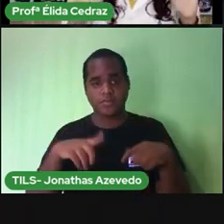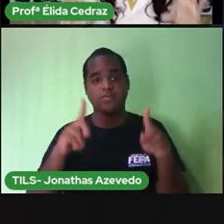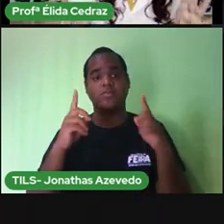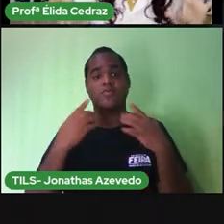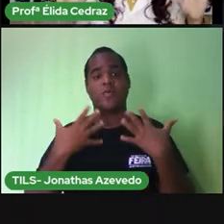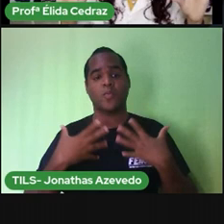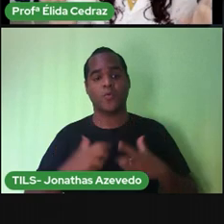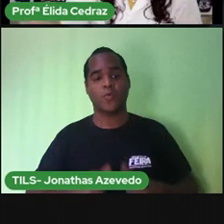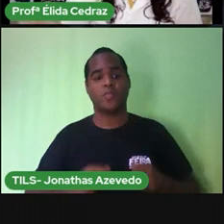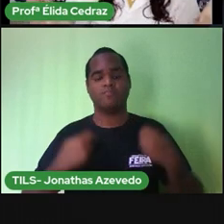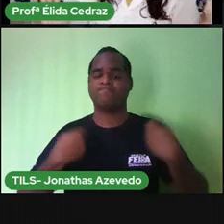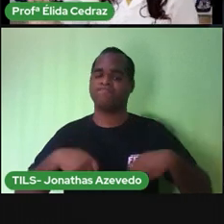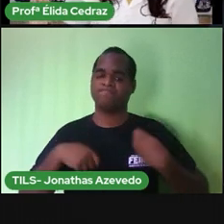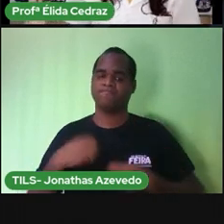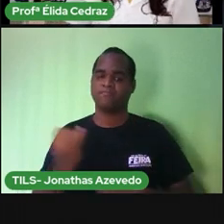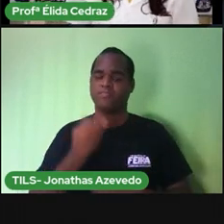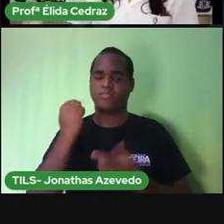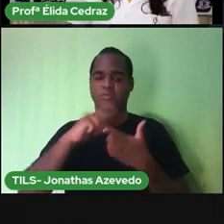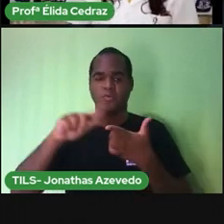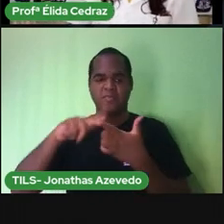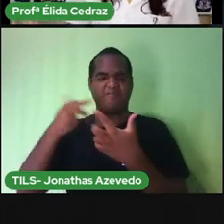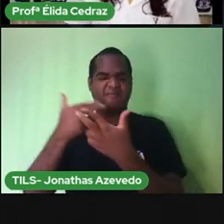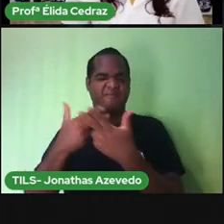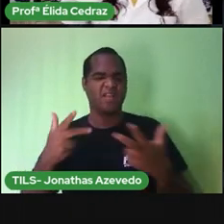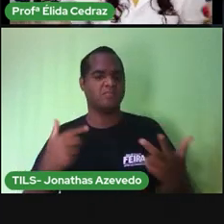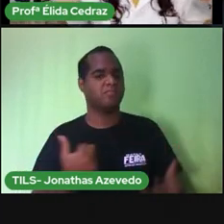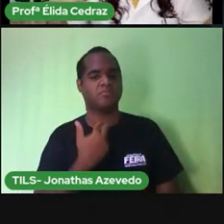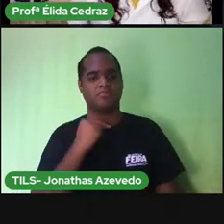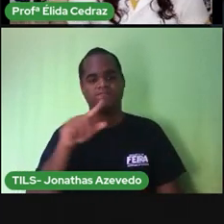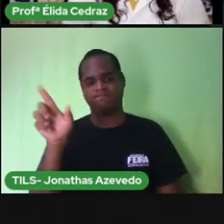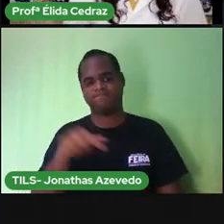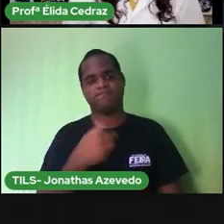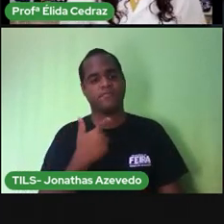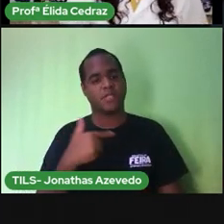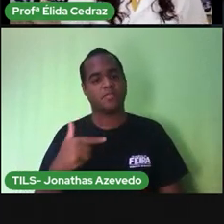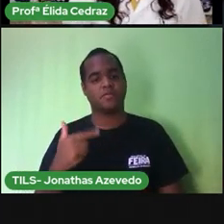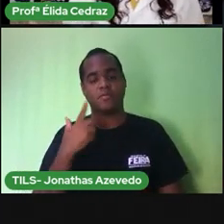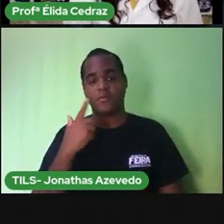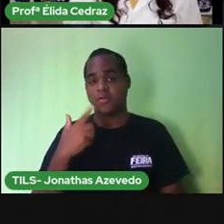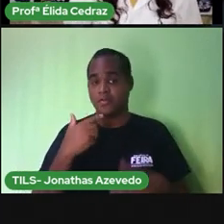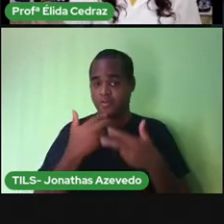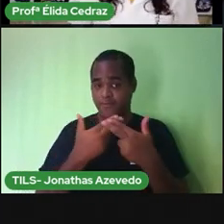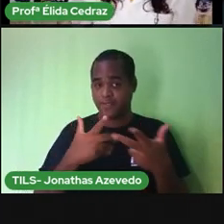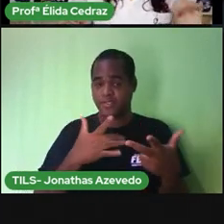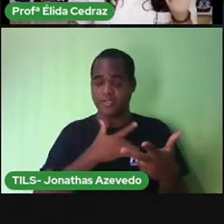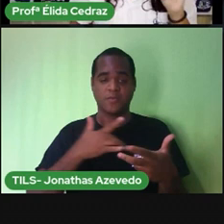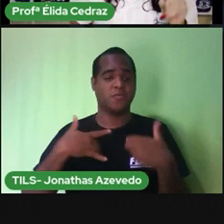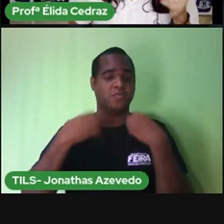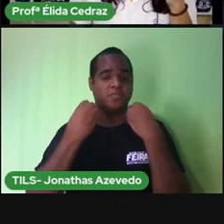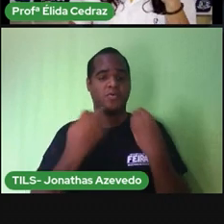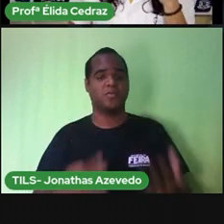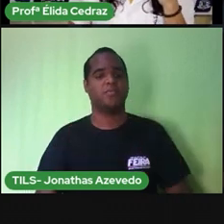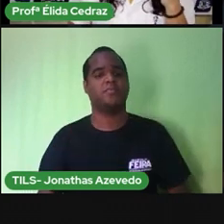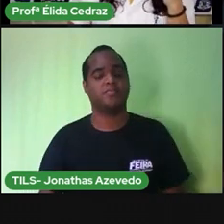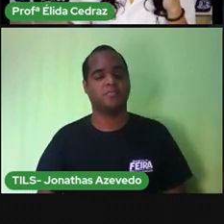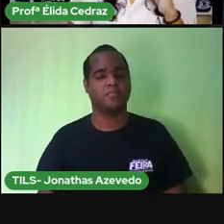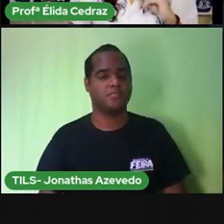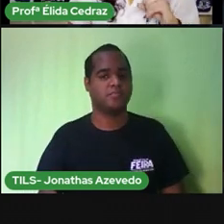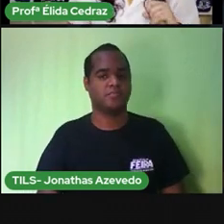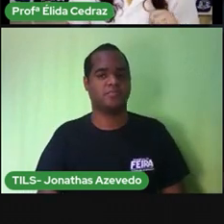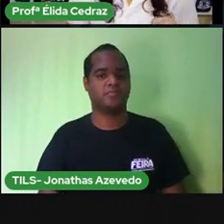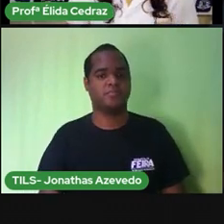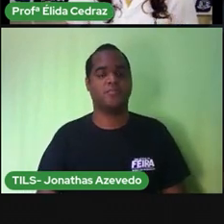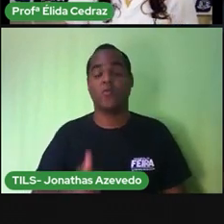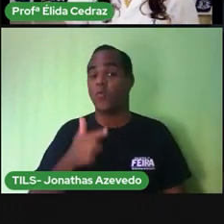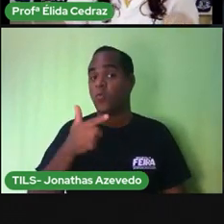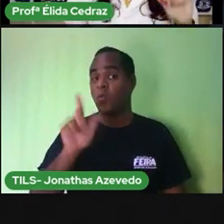menos problemas ambientais a gente vai ter e a gente vai desfrutar de uma saúde melhor outra higiene é a